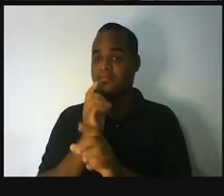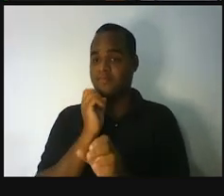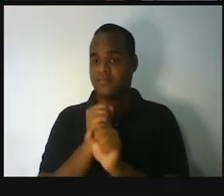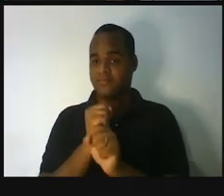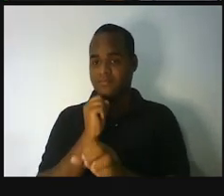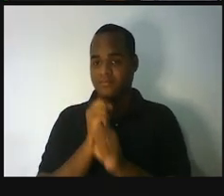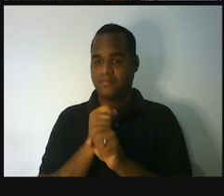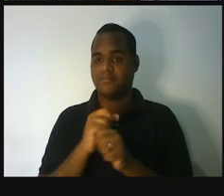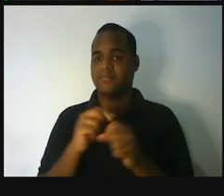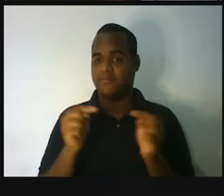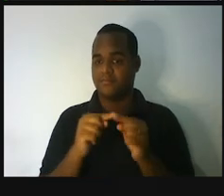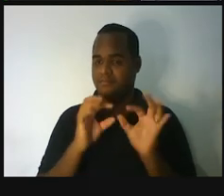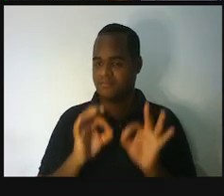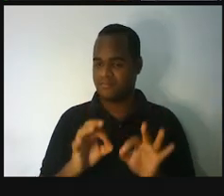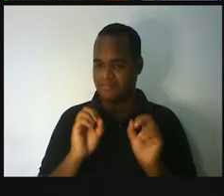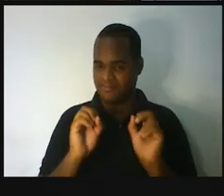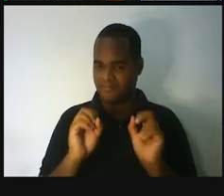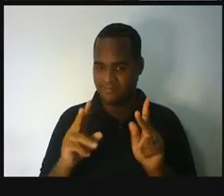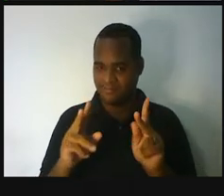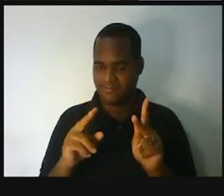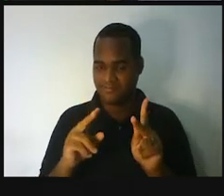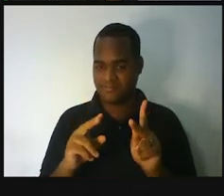aqui. Bom,